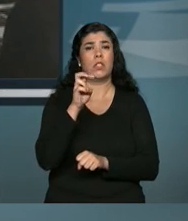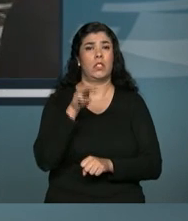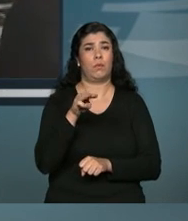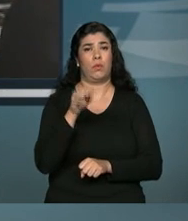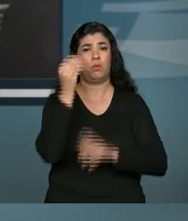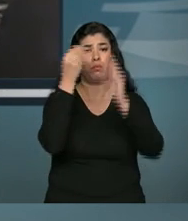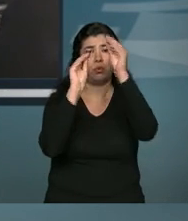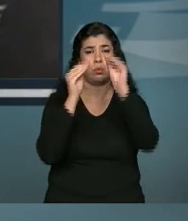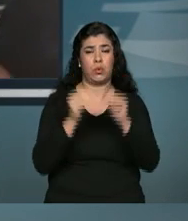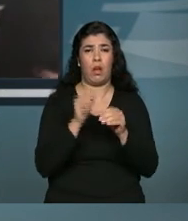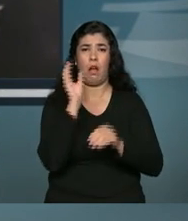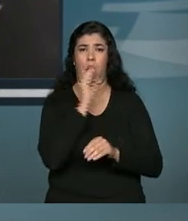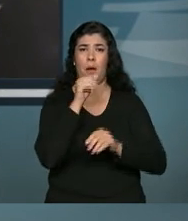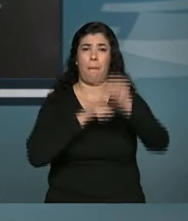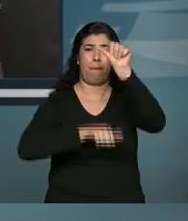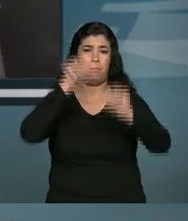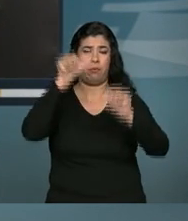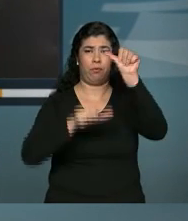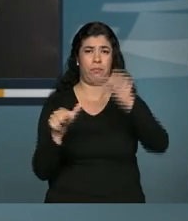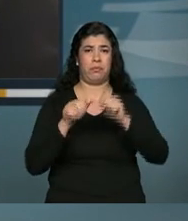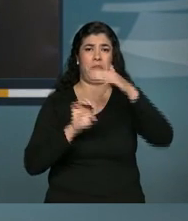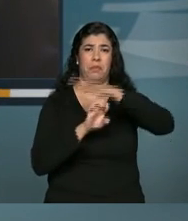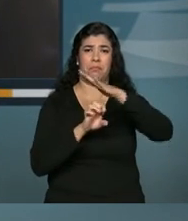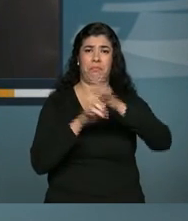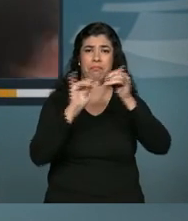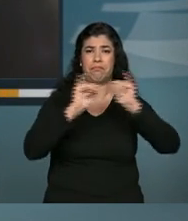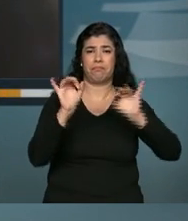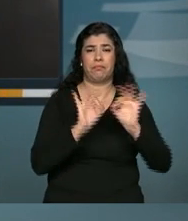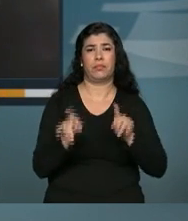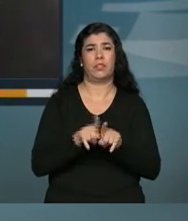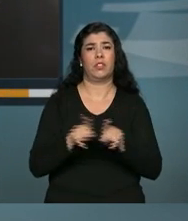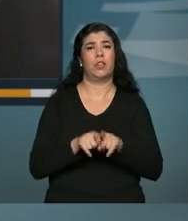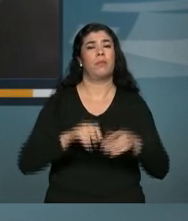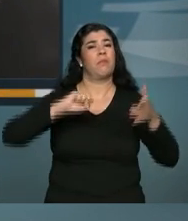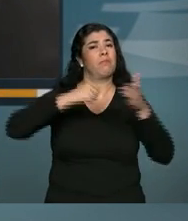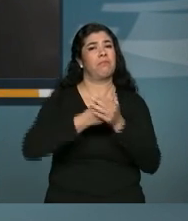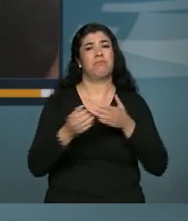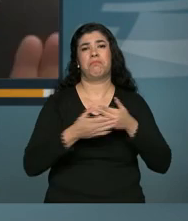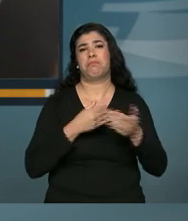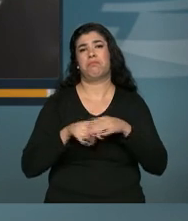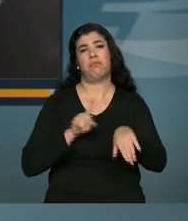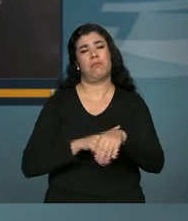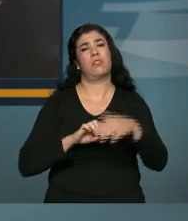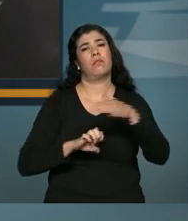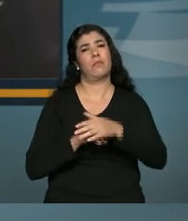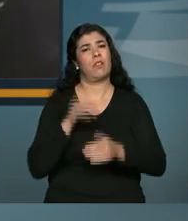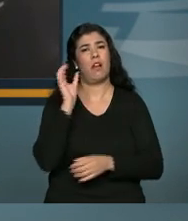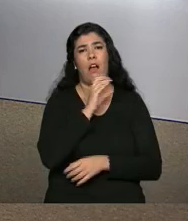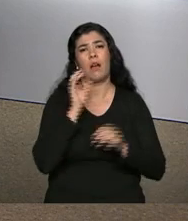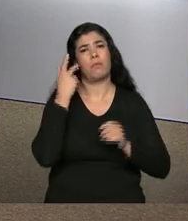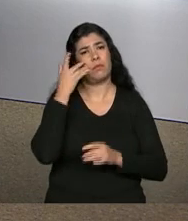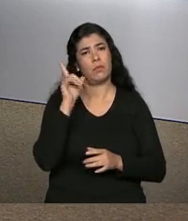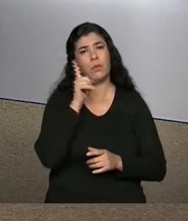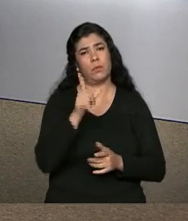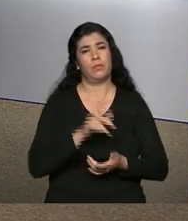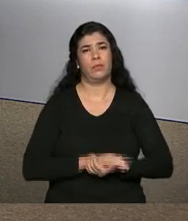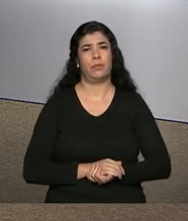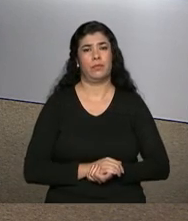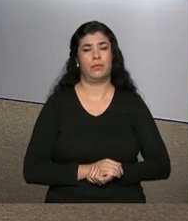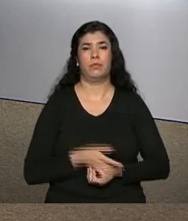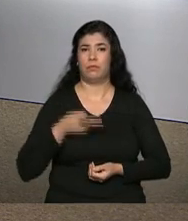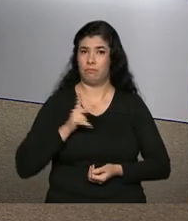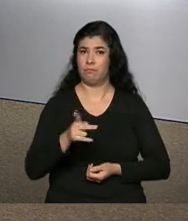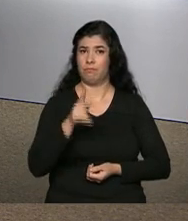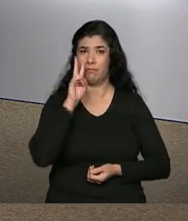formaliza, você pode alterar seus dados da empresa, pode dar baixa também a hora que quiser. rápido que você faz isso. A